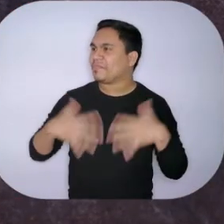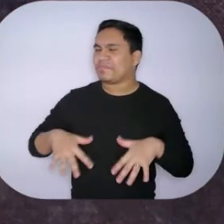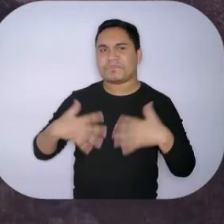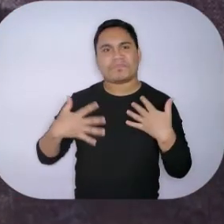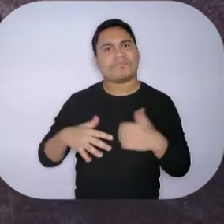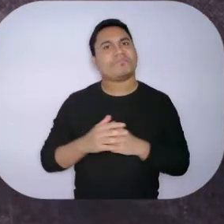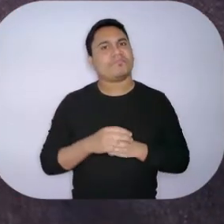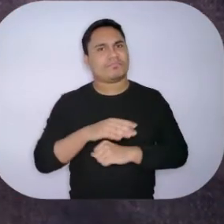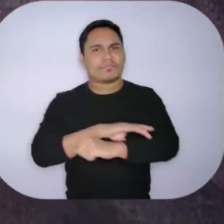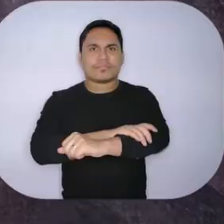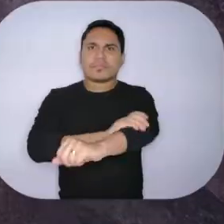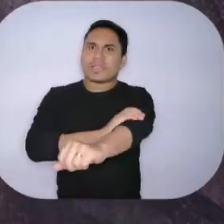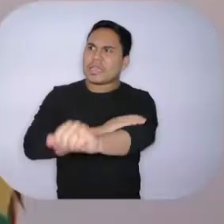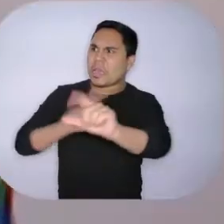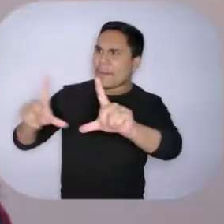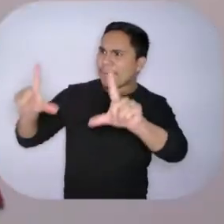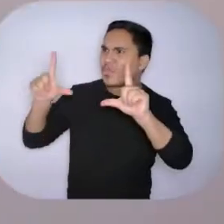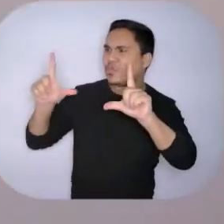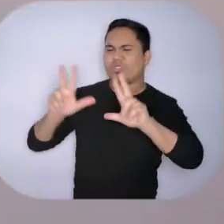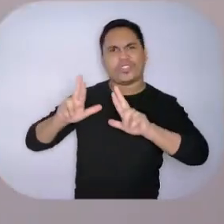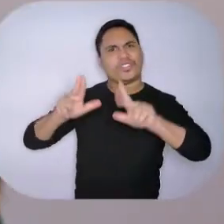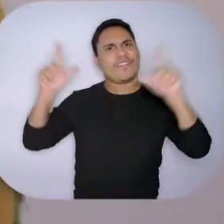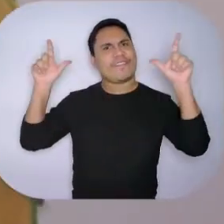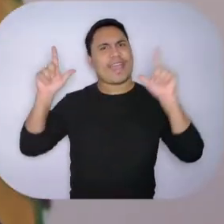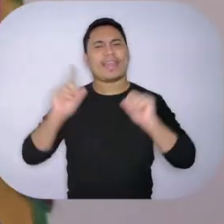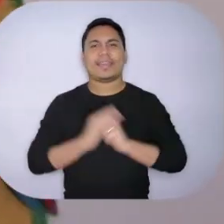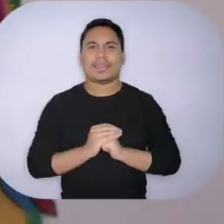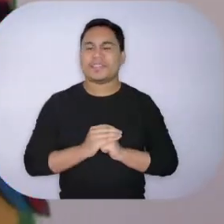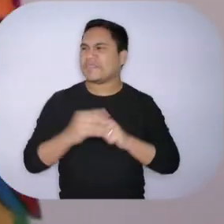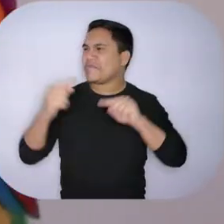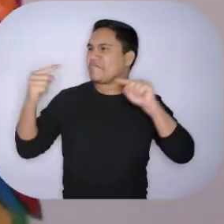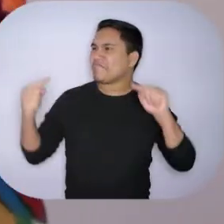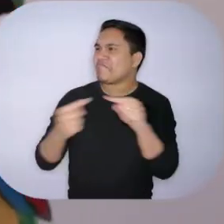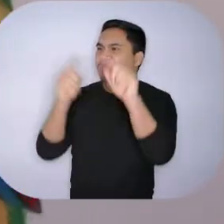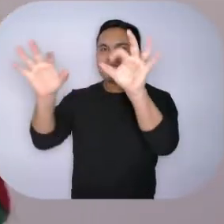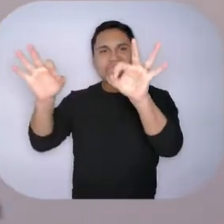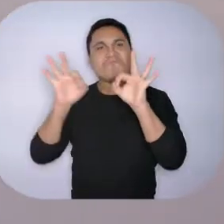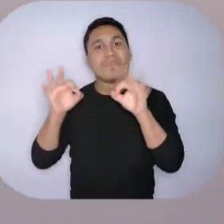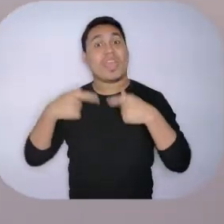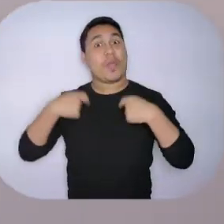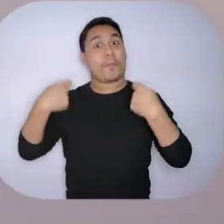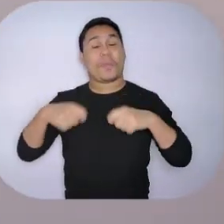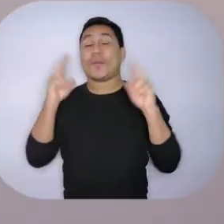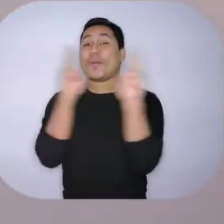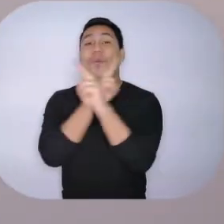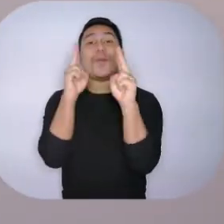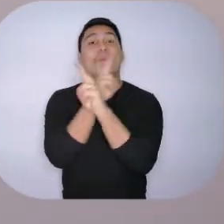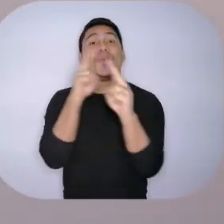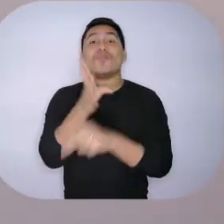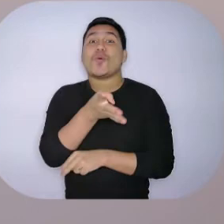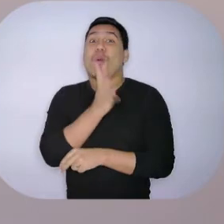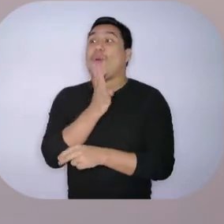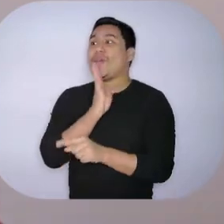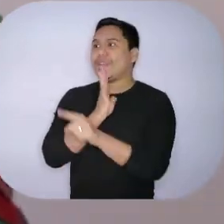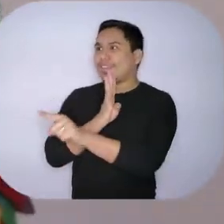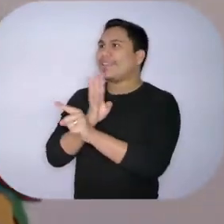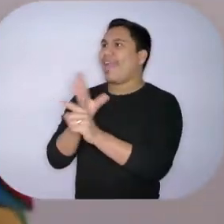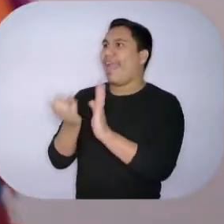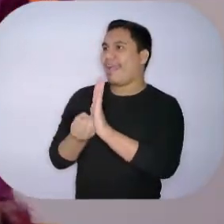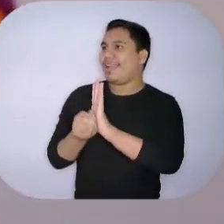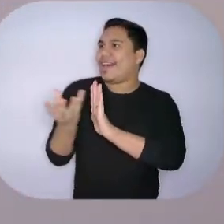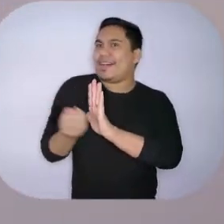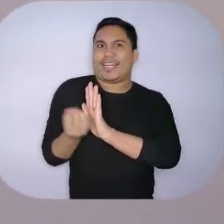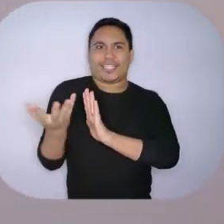diferente. Ai, eu me identifiquei, preciso urgentemente conhecer essa artista.